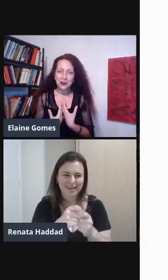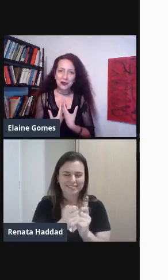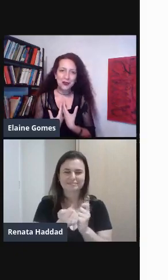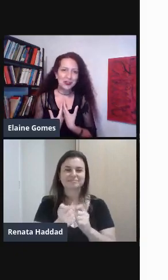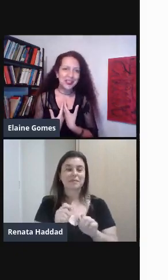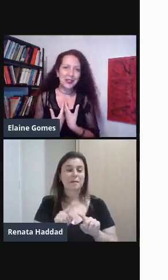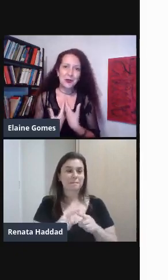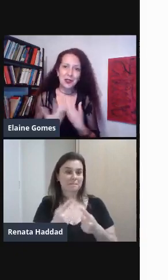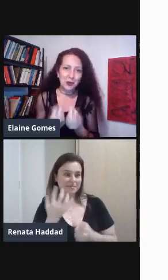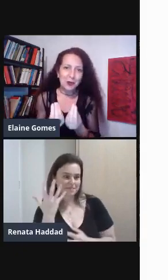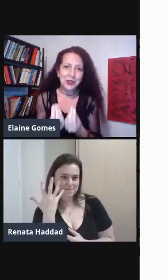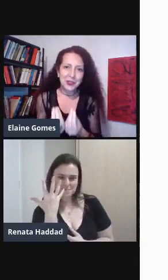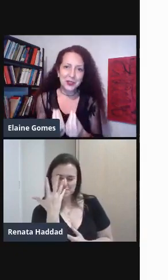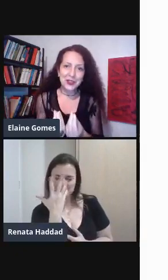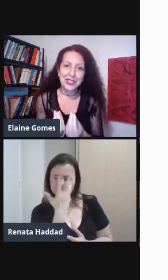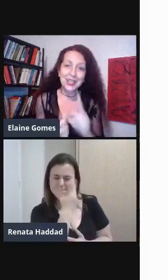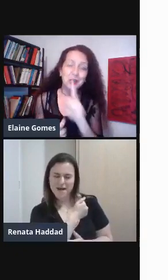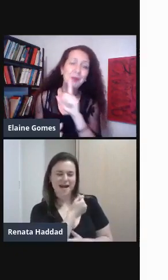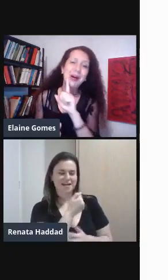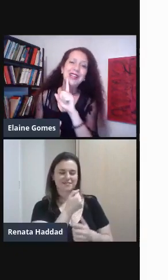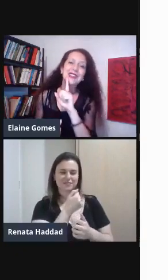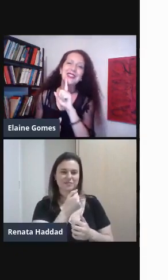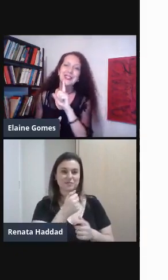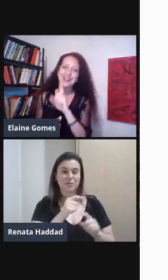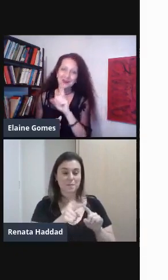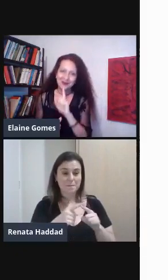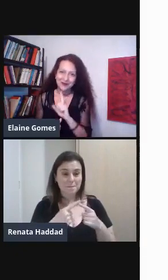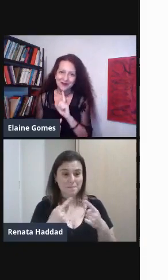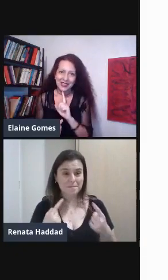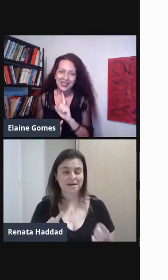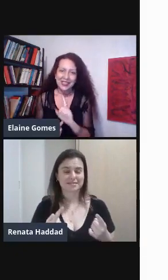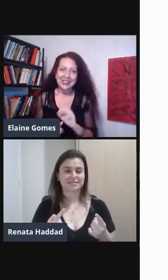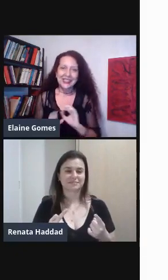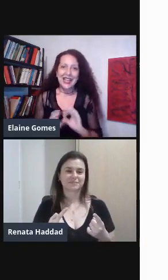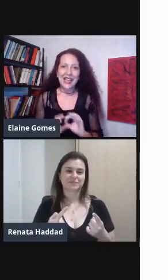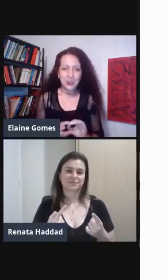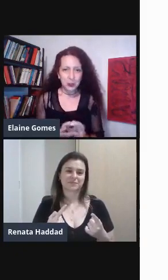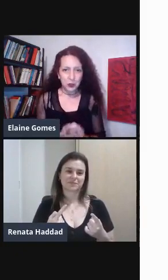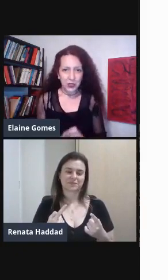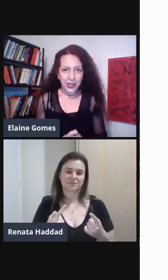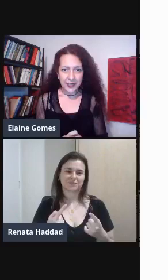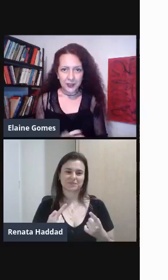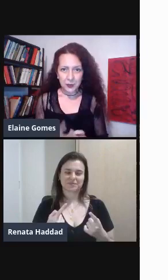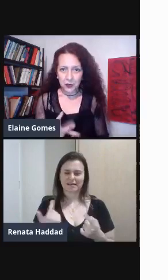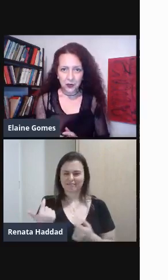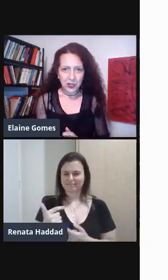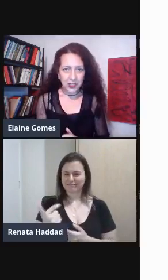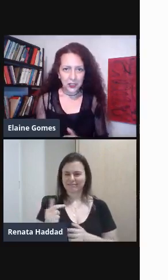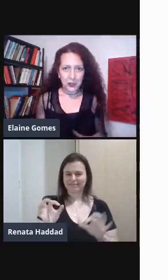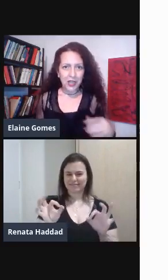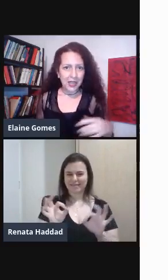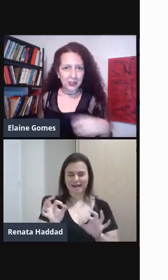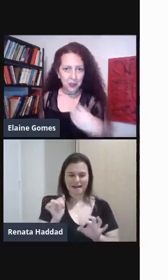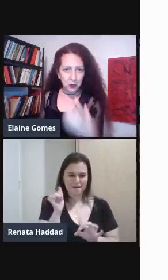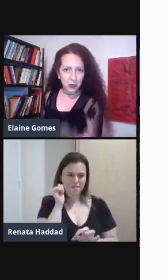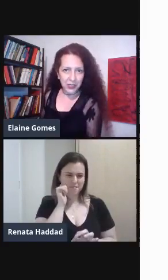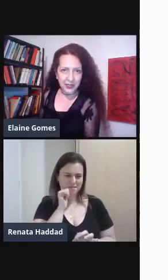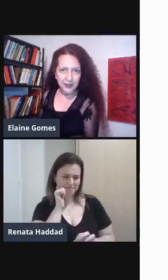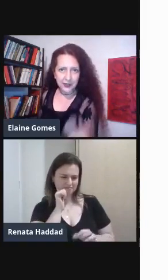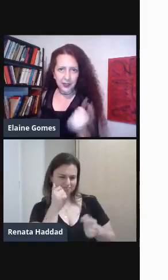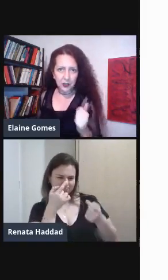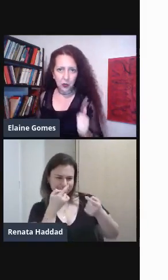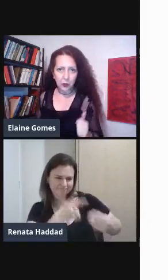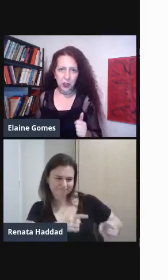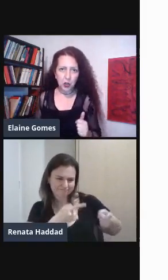maravilhoso E realmente É uma preciosidade Mas Nada de mulheres Provocando Nada de